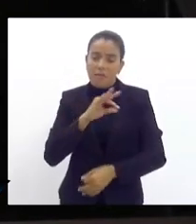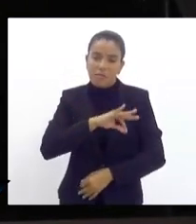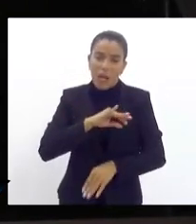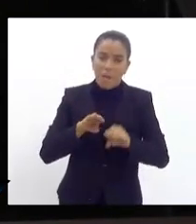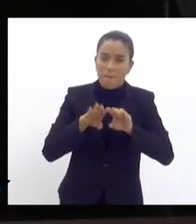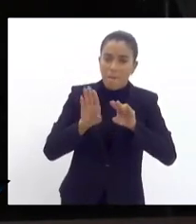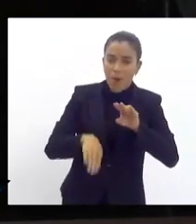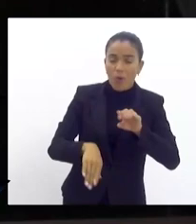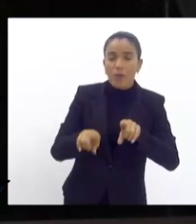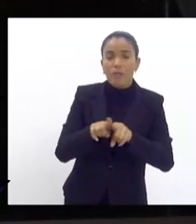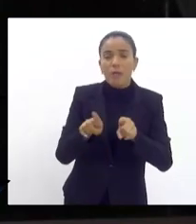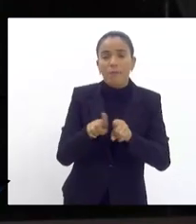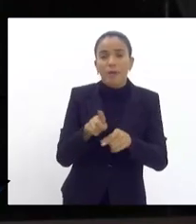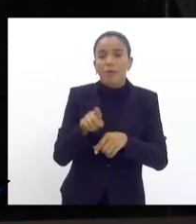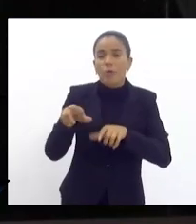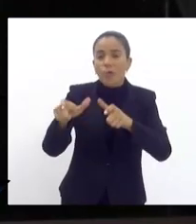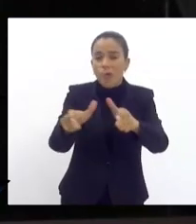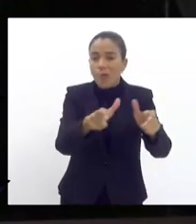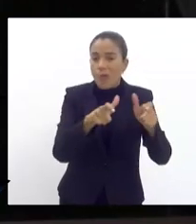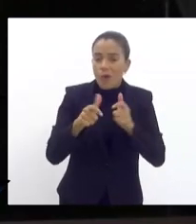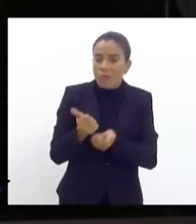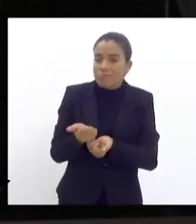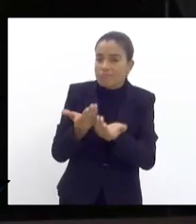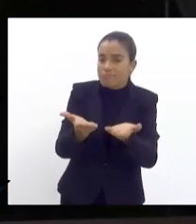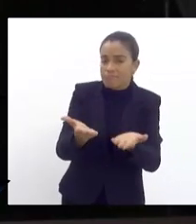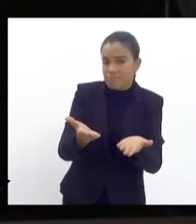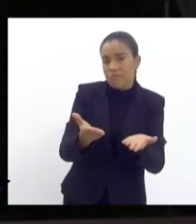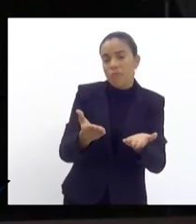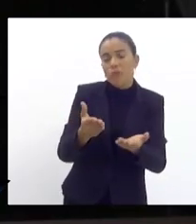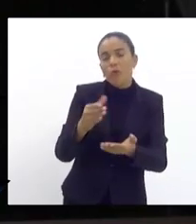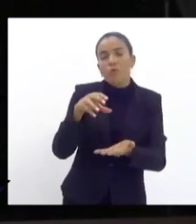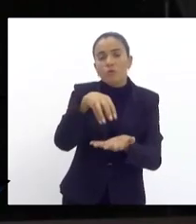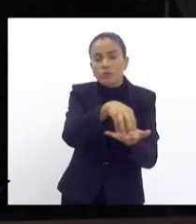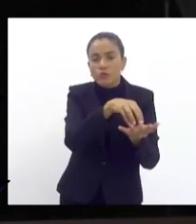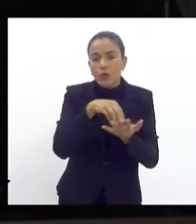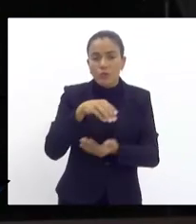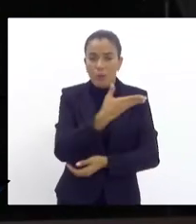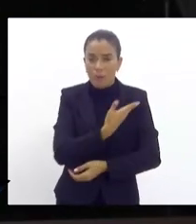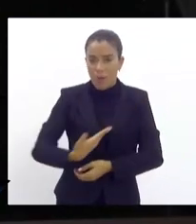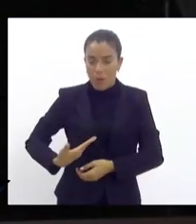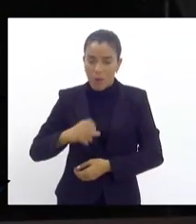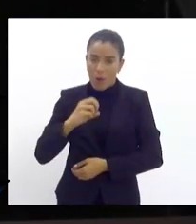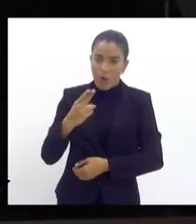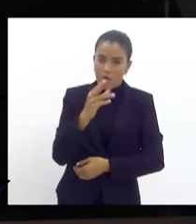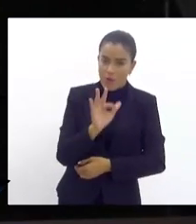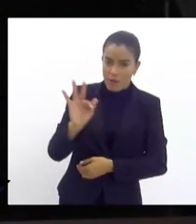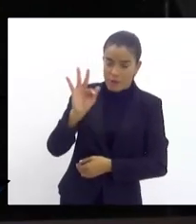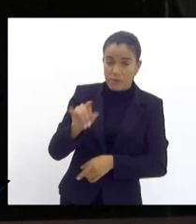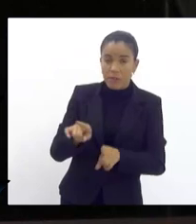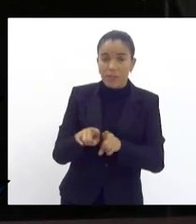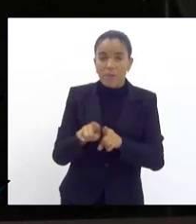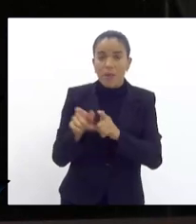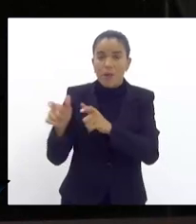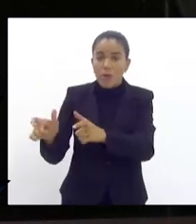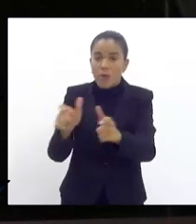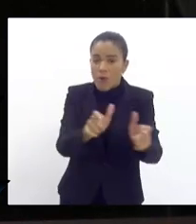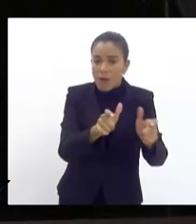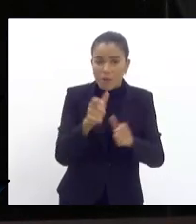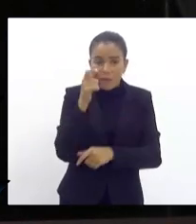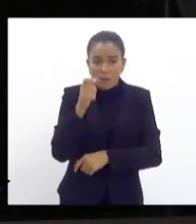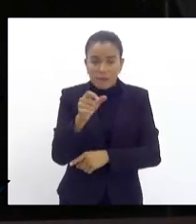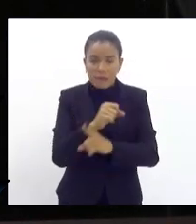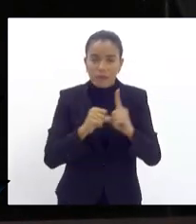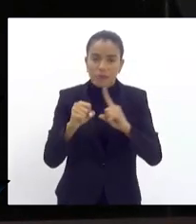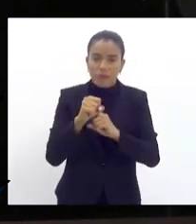terrenos cedidos por órgãos públicos federais estaduais e municipais imóveis situados em áreas de interesse social para